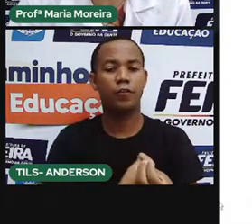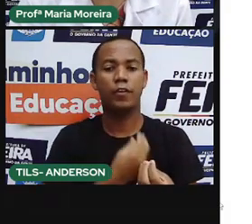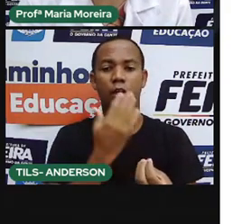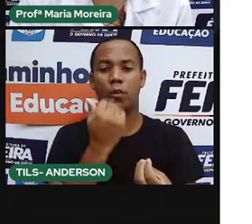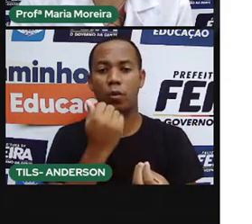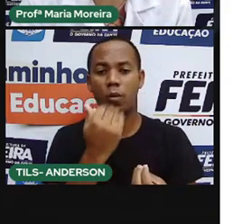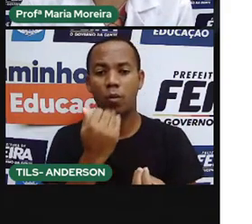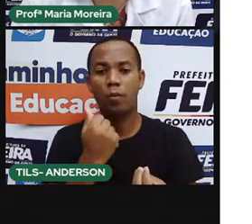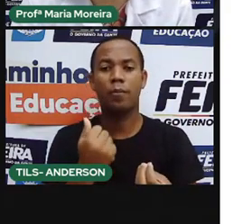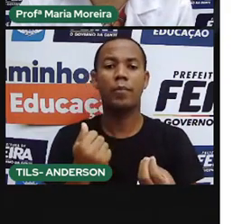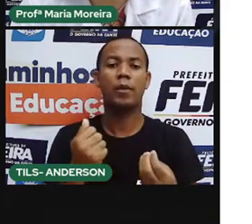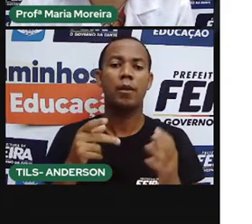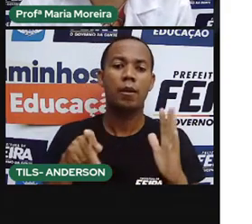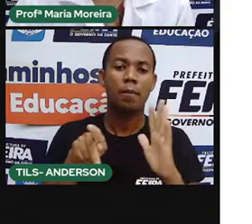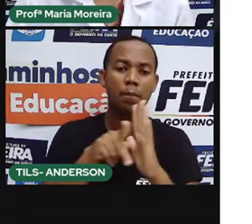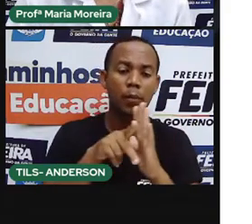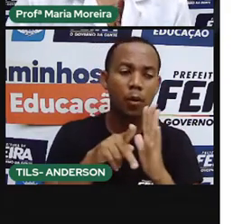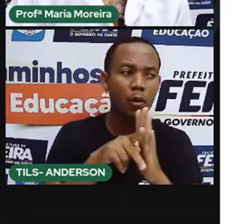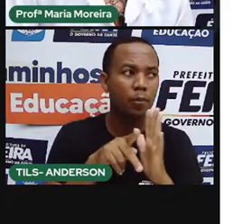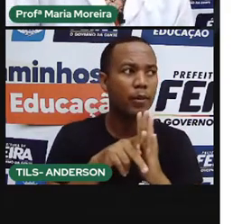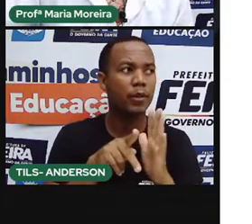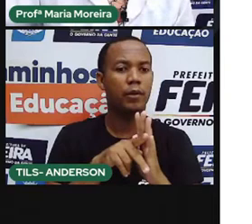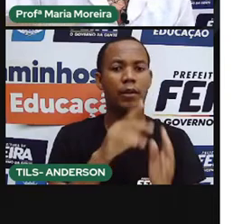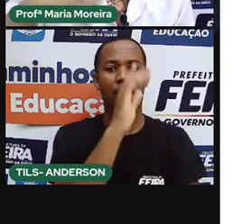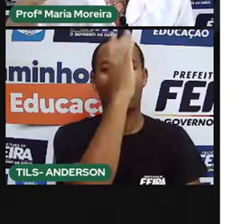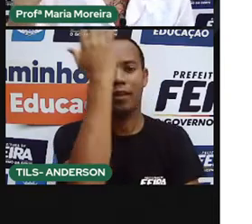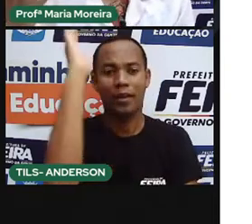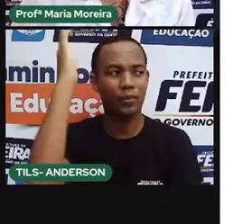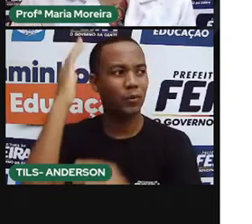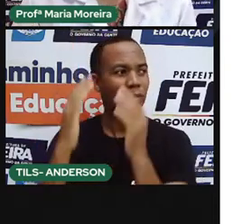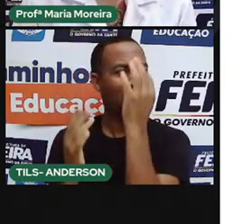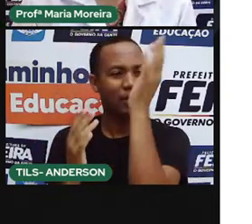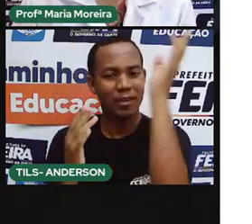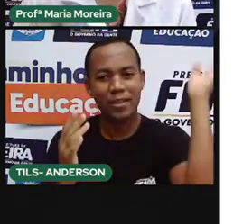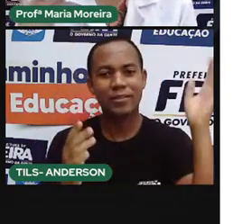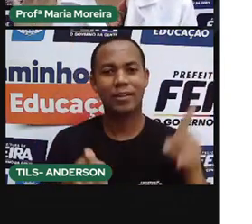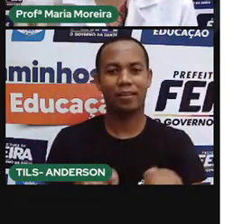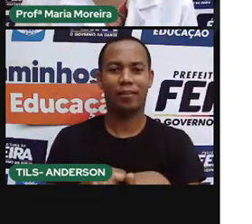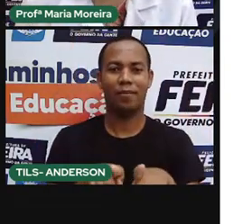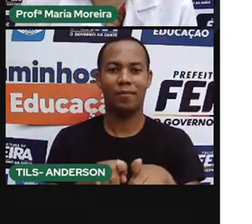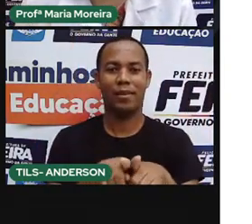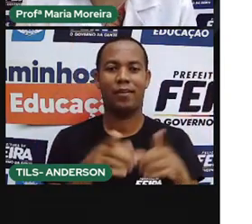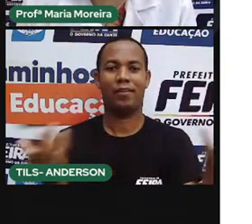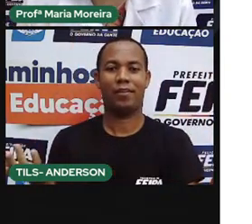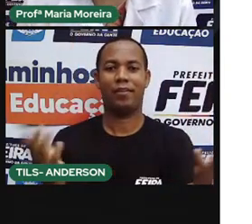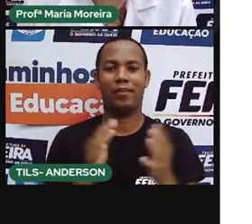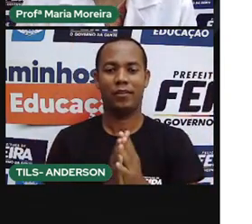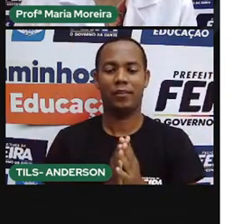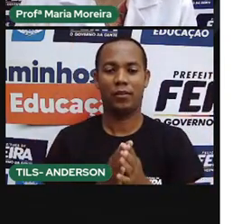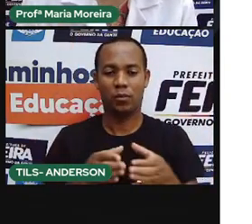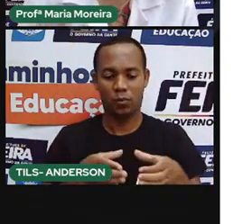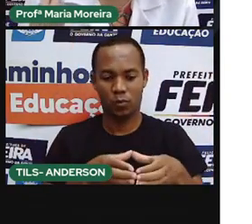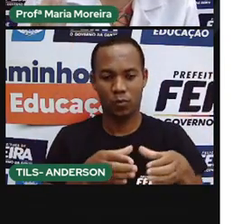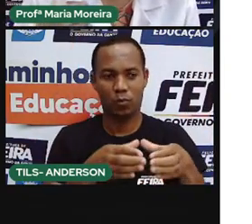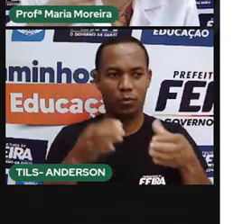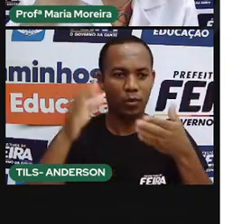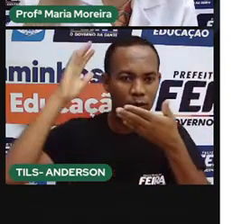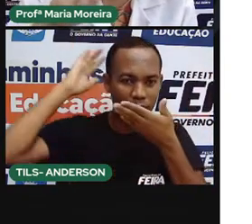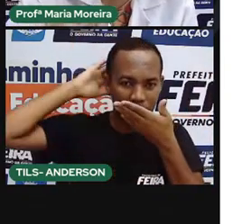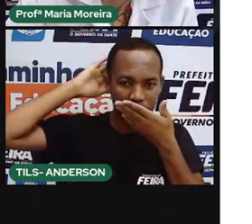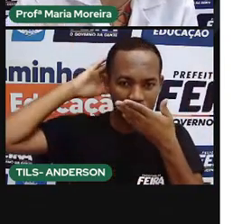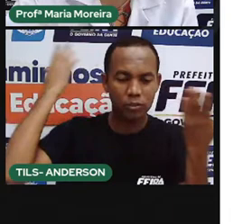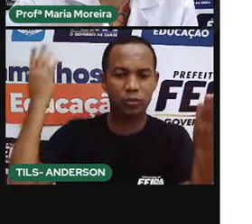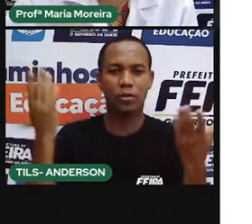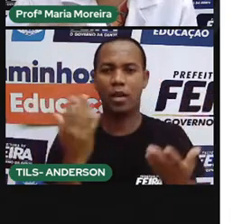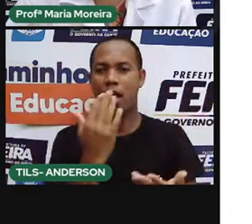também foi uma coisa que a Pró falou com vocês, né, que a natureza era que dava-se sustento para os índios, seja ela a questão